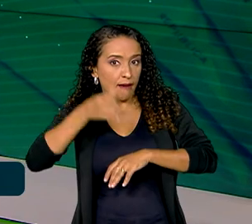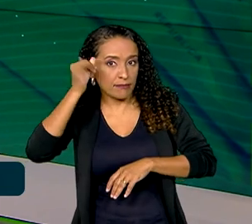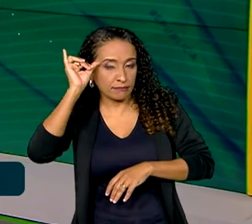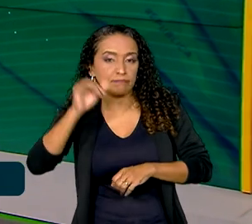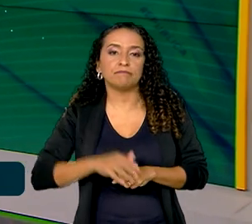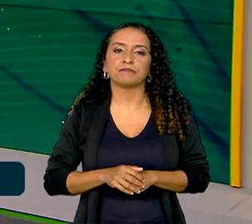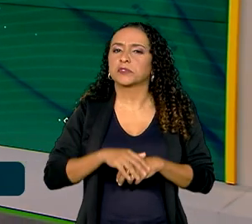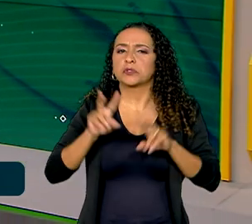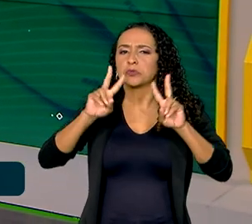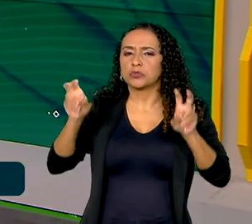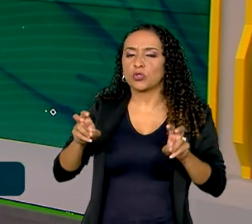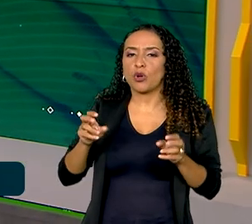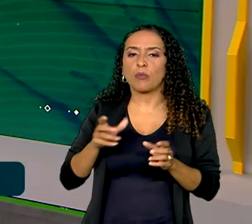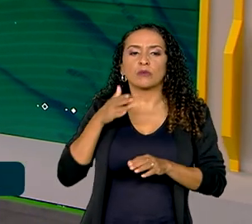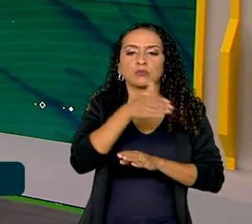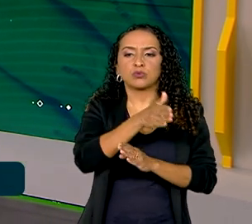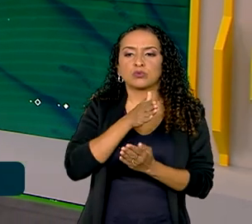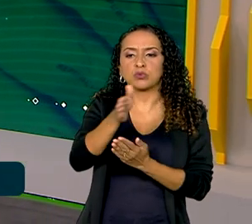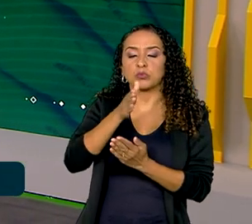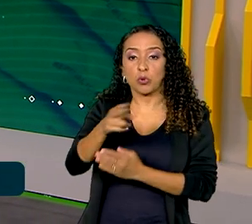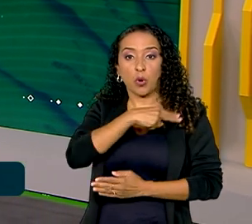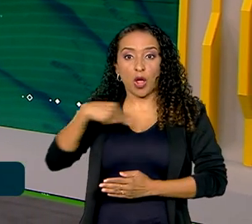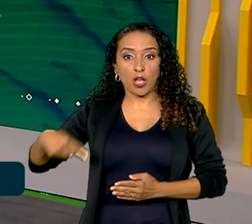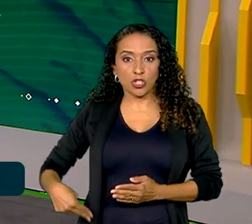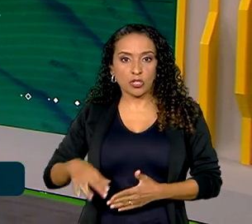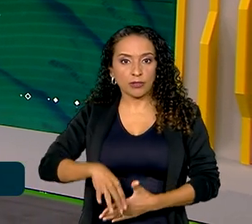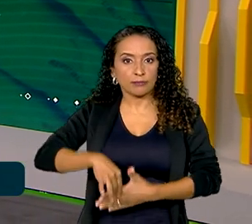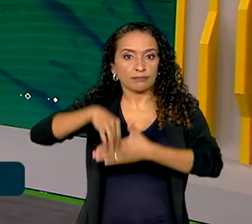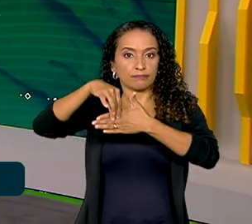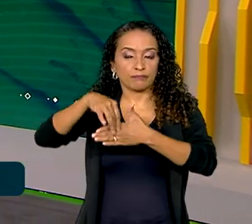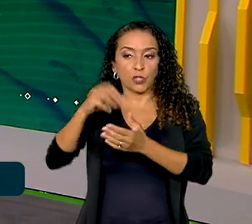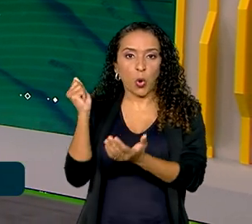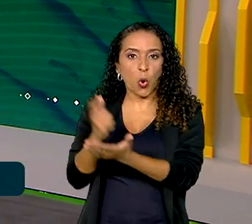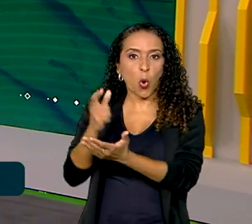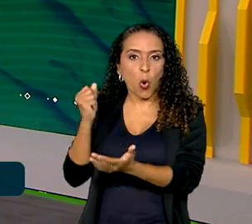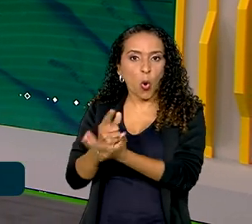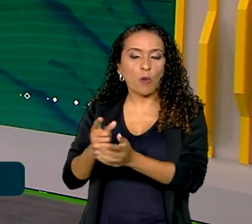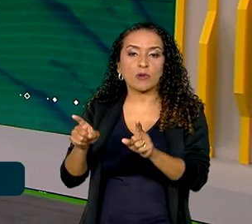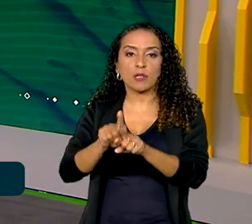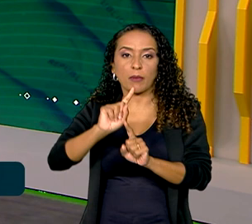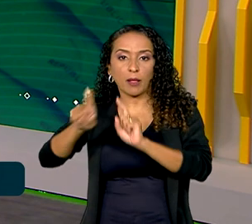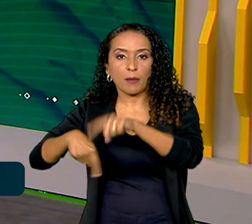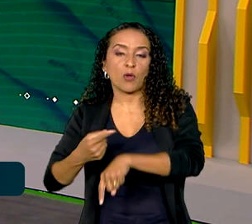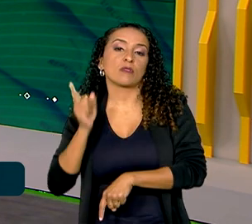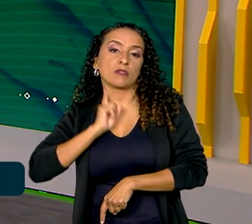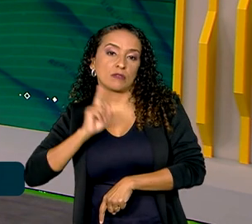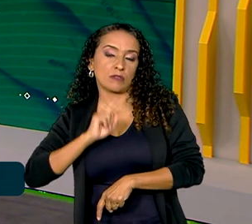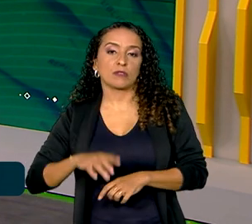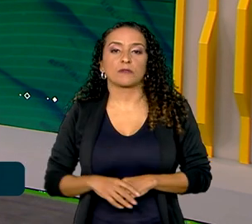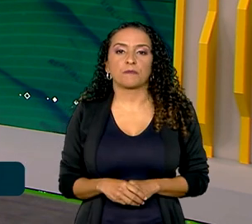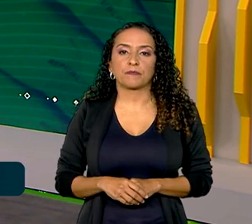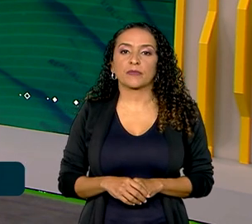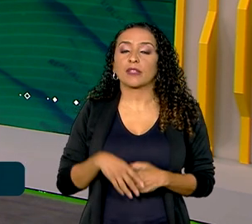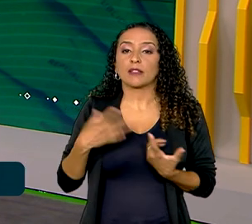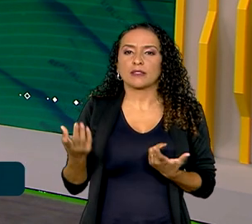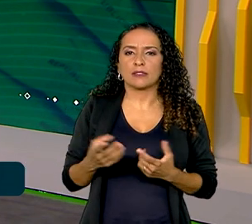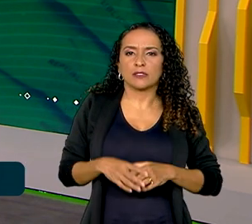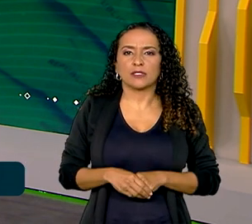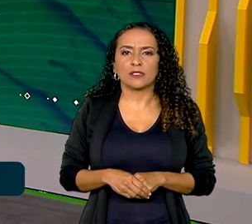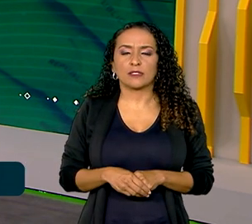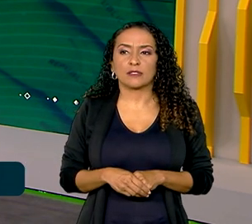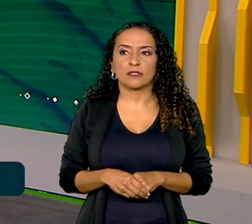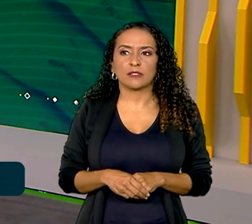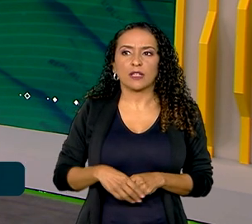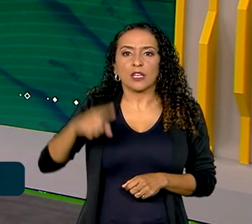Em relação aos destinos, a China liderou o ranking de compras seguida pelos Estados Unidos. Já a Indonésia e